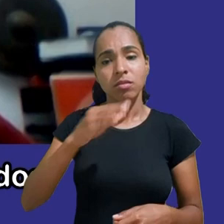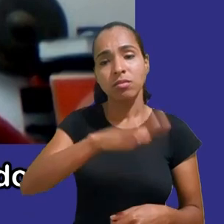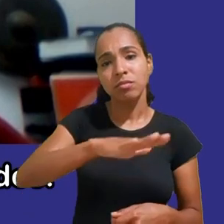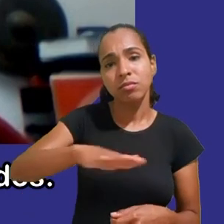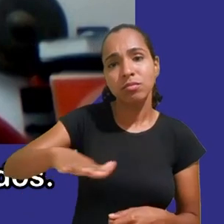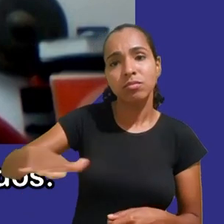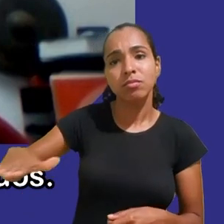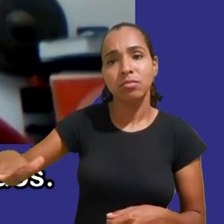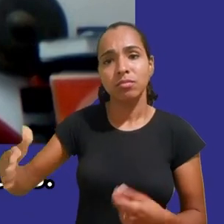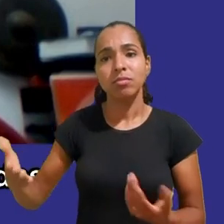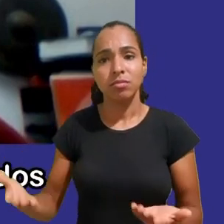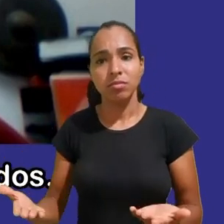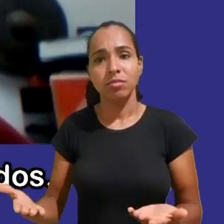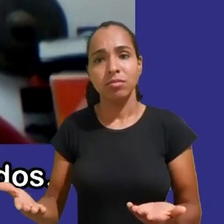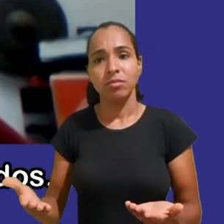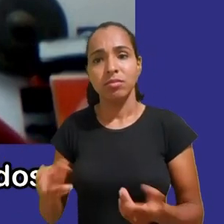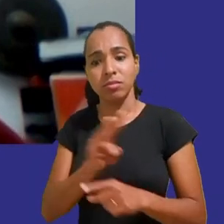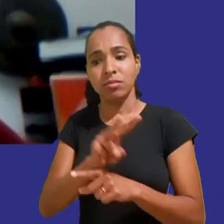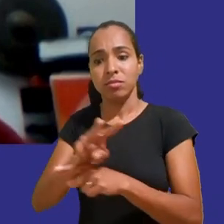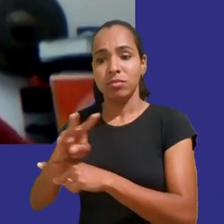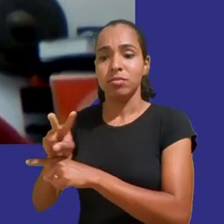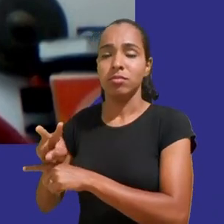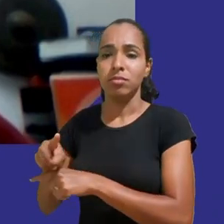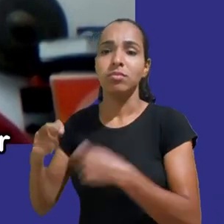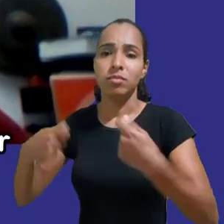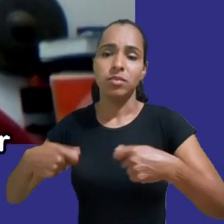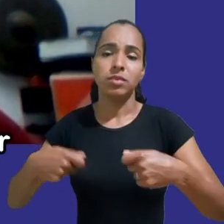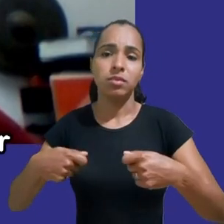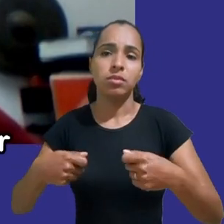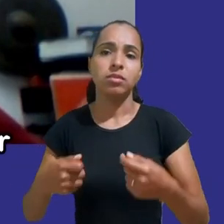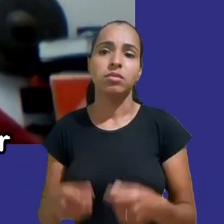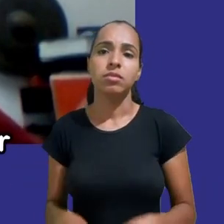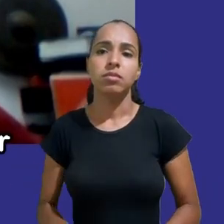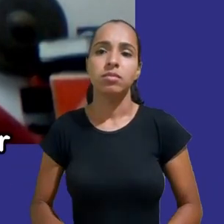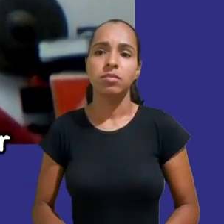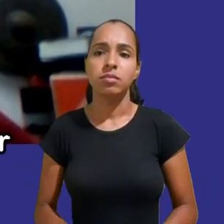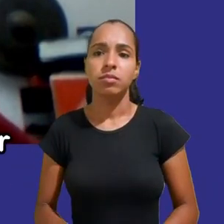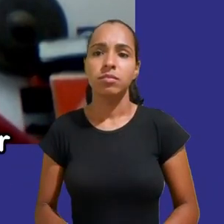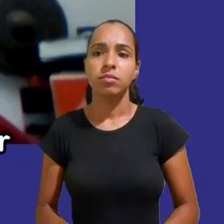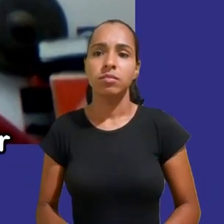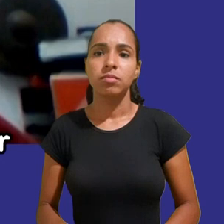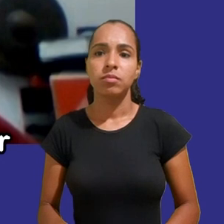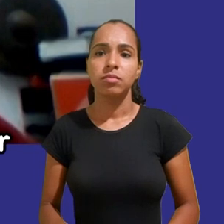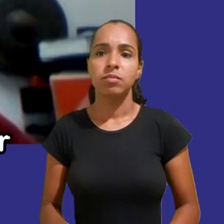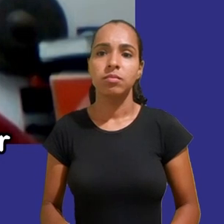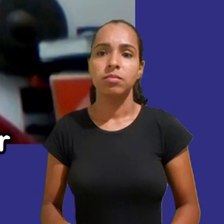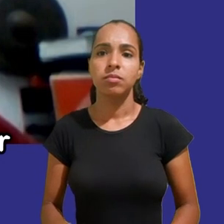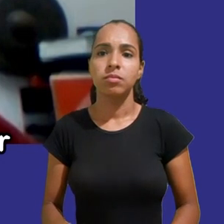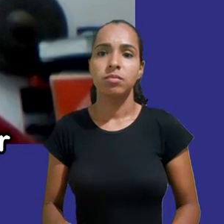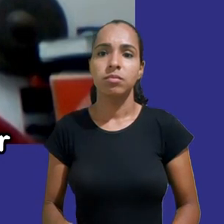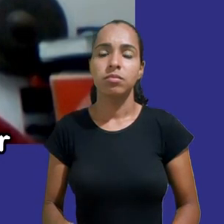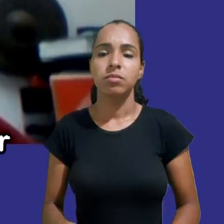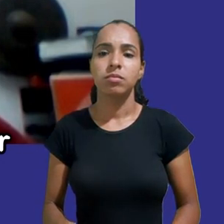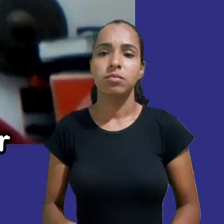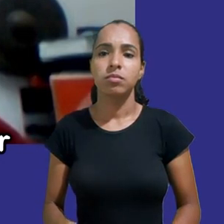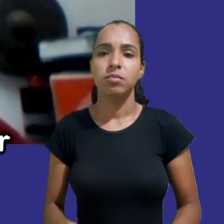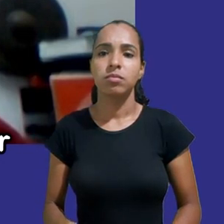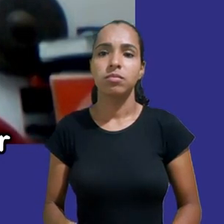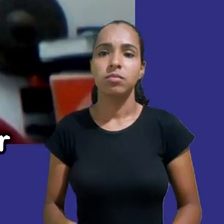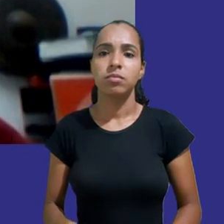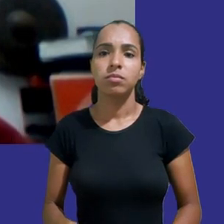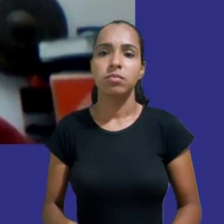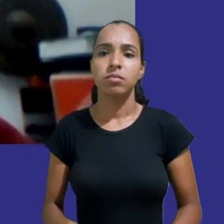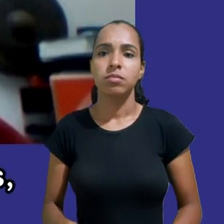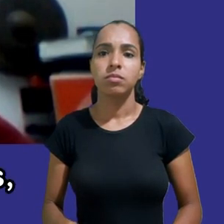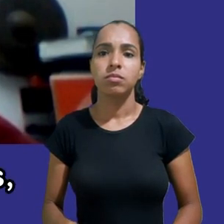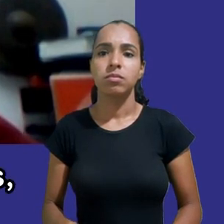para aqueles que querem participar deste modo de personalização